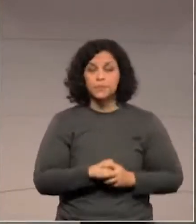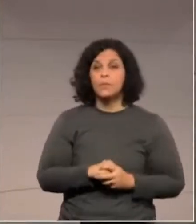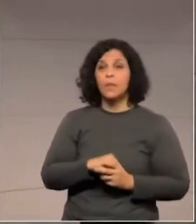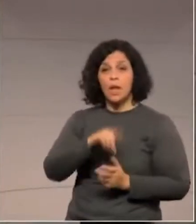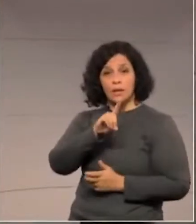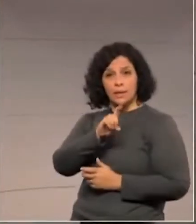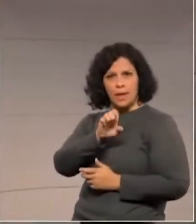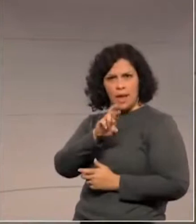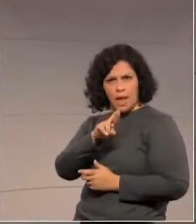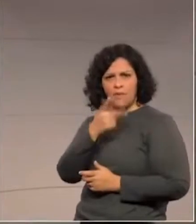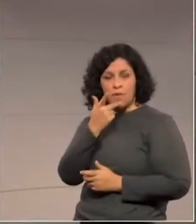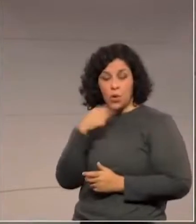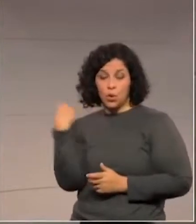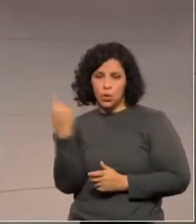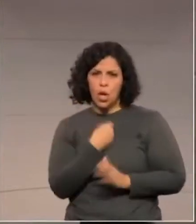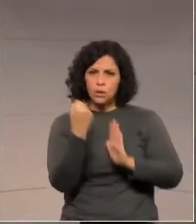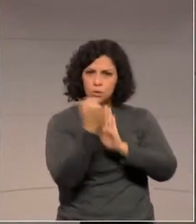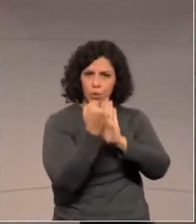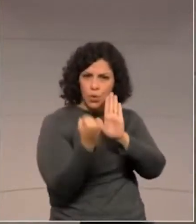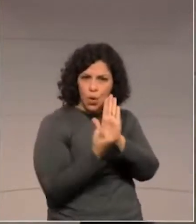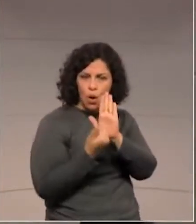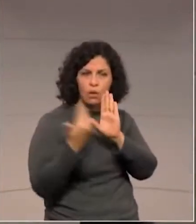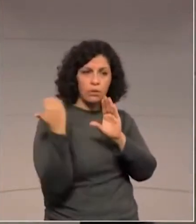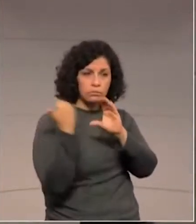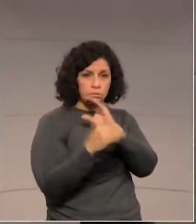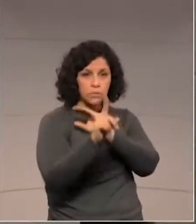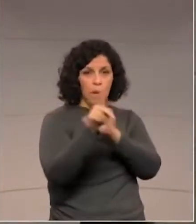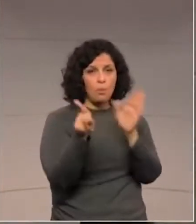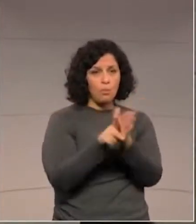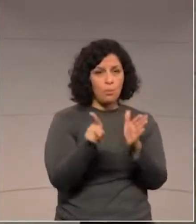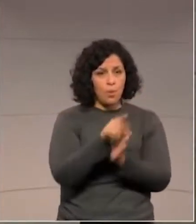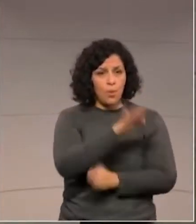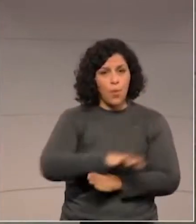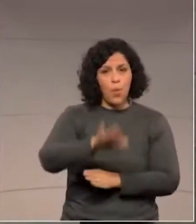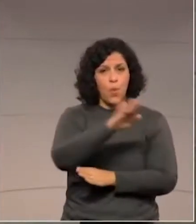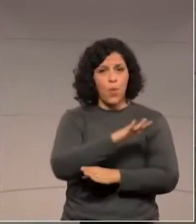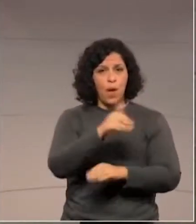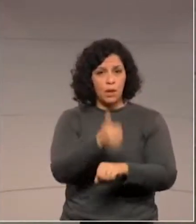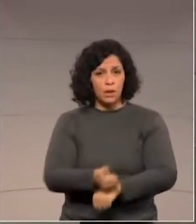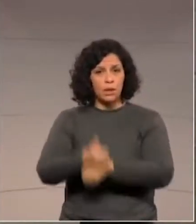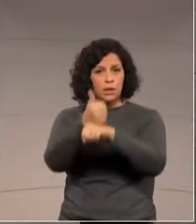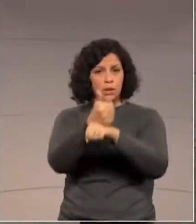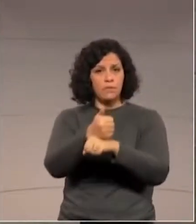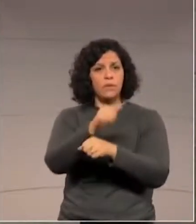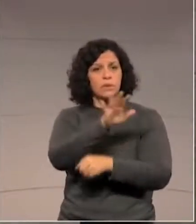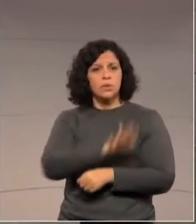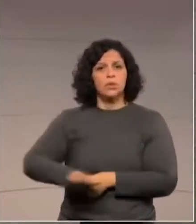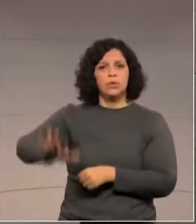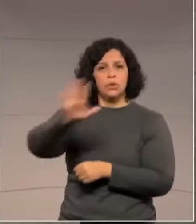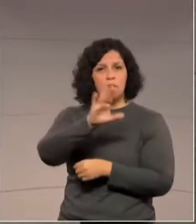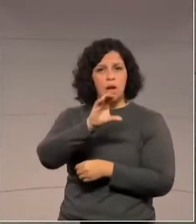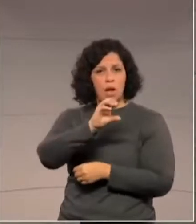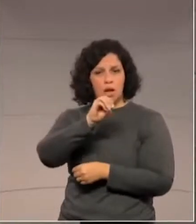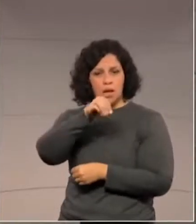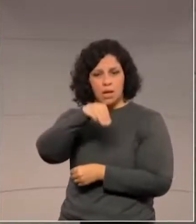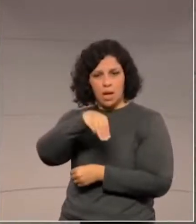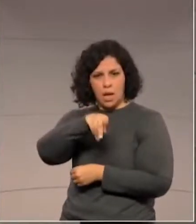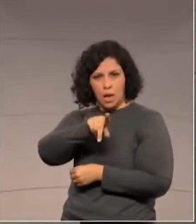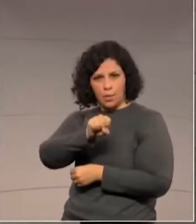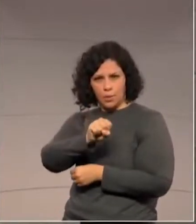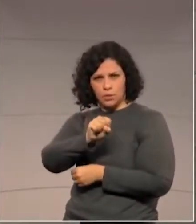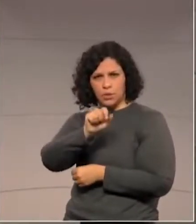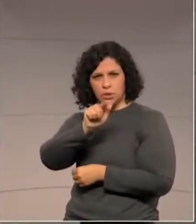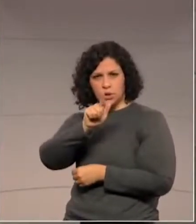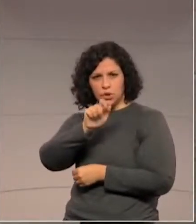Retornamos o presente protocolado com o despacho da nossa Superintendência Campos Gerais, a qual complementamos